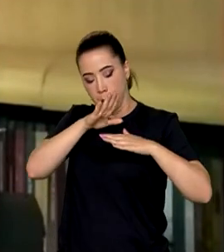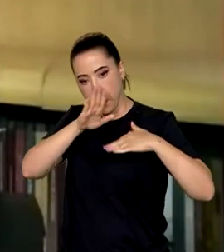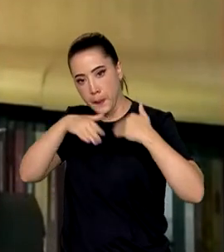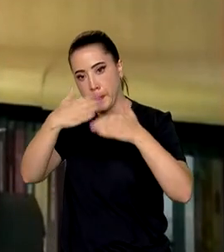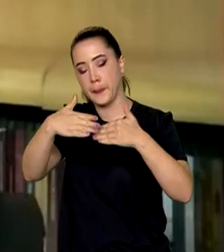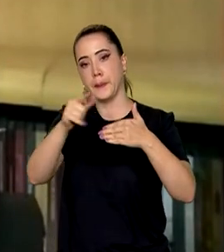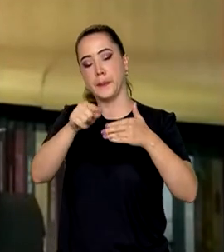econômico. aí Obrigado.